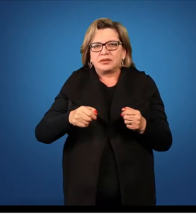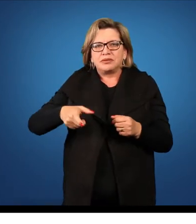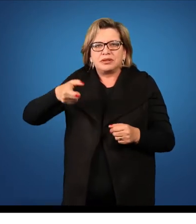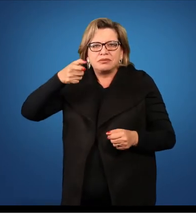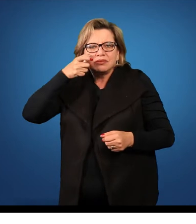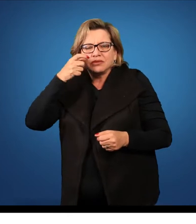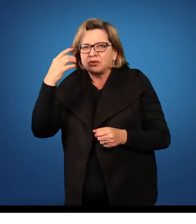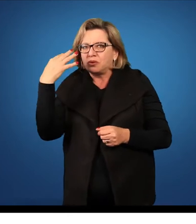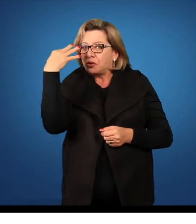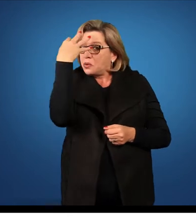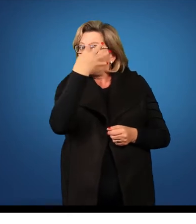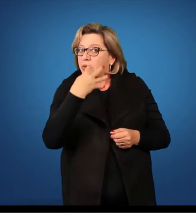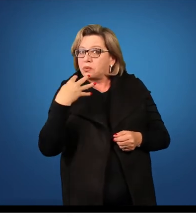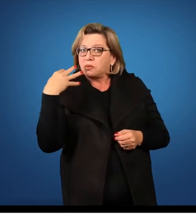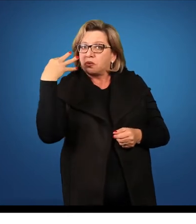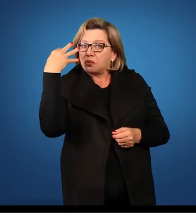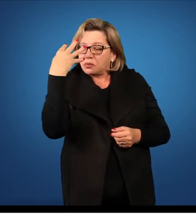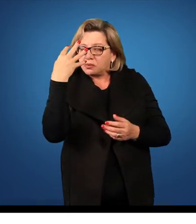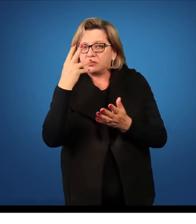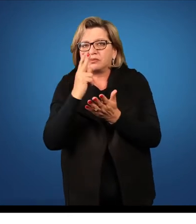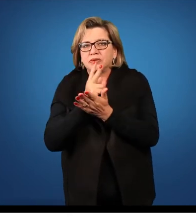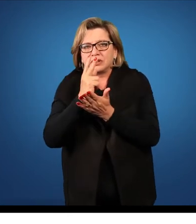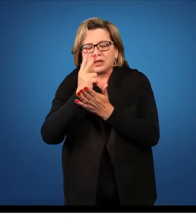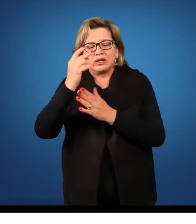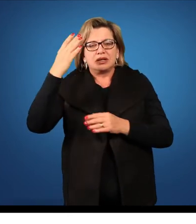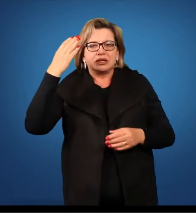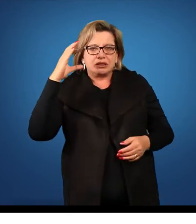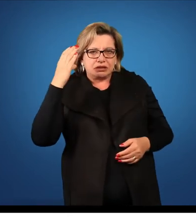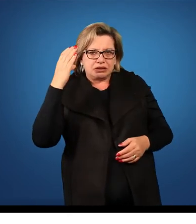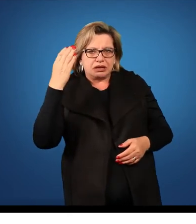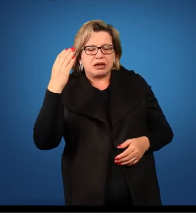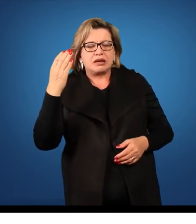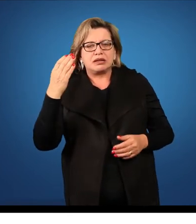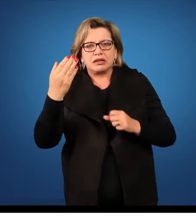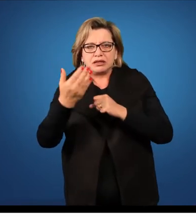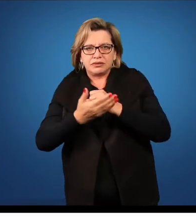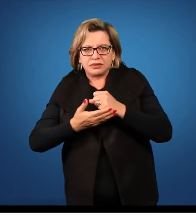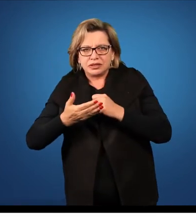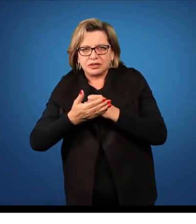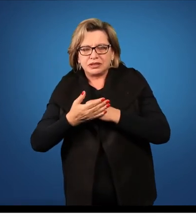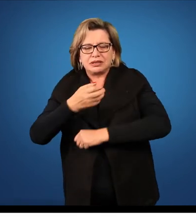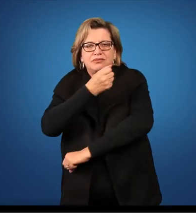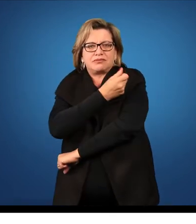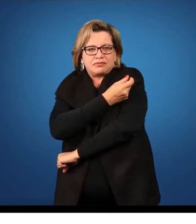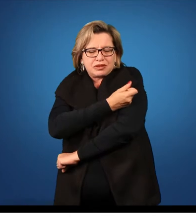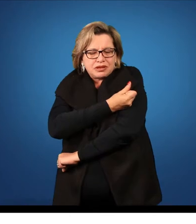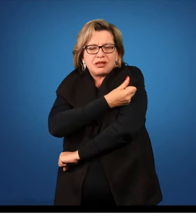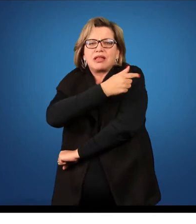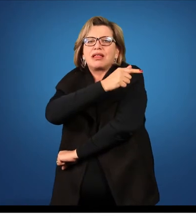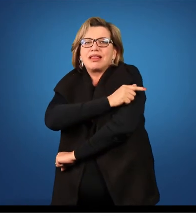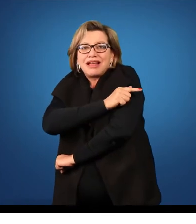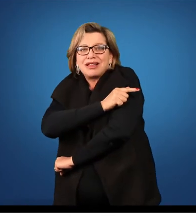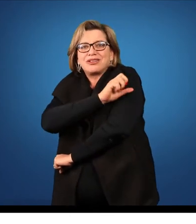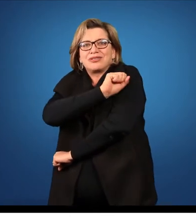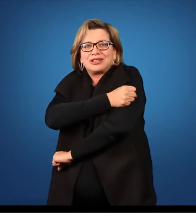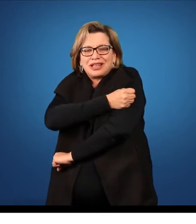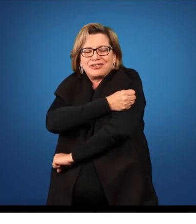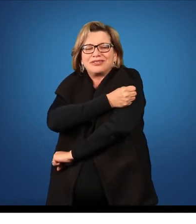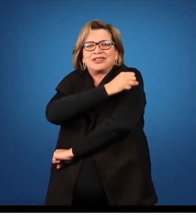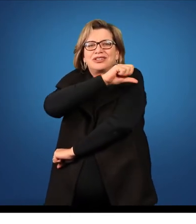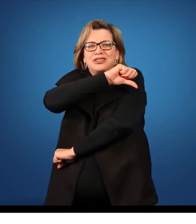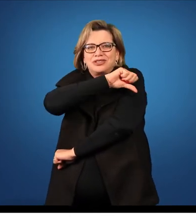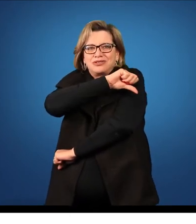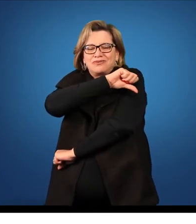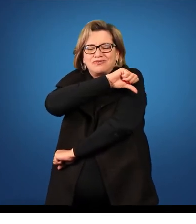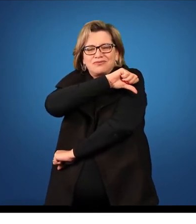de quatro horas, aula de Ciências do Ensino Fundamental, em cada série. Então, uma observação